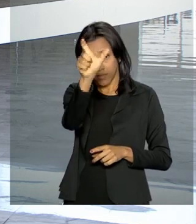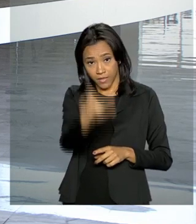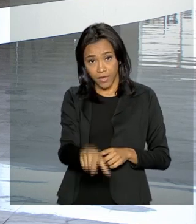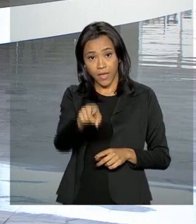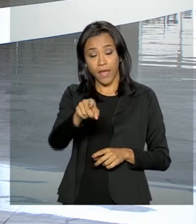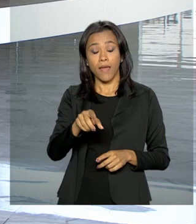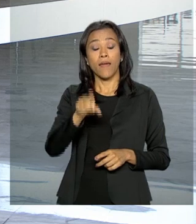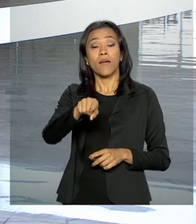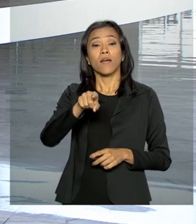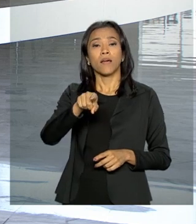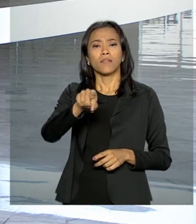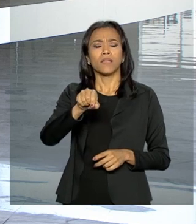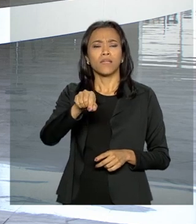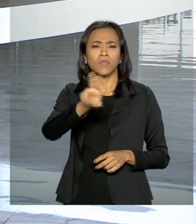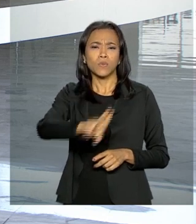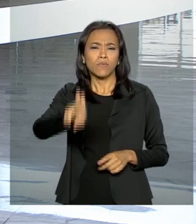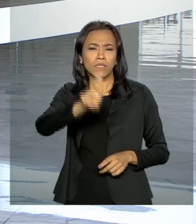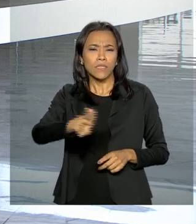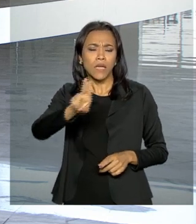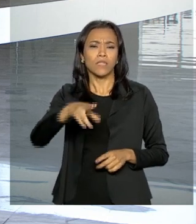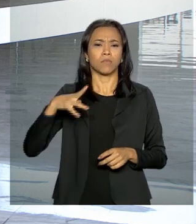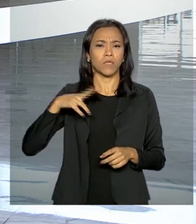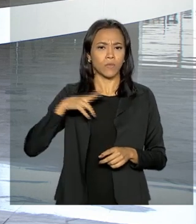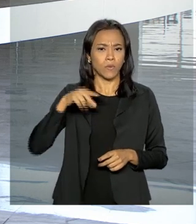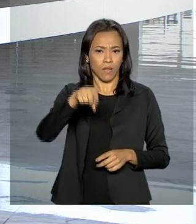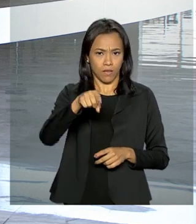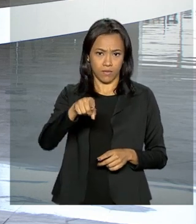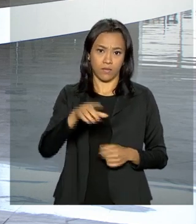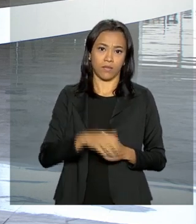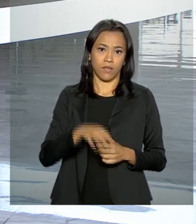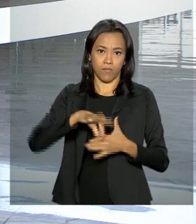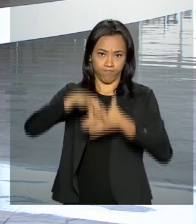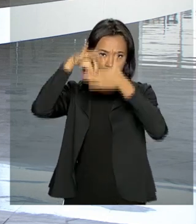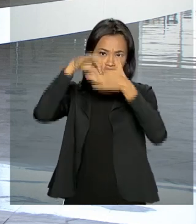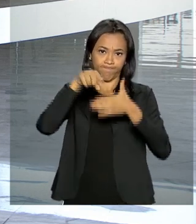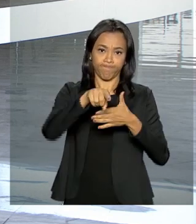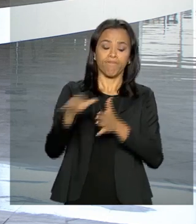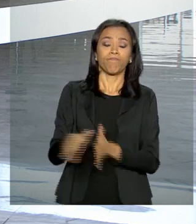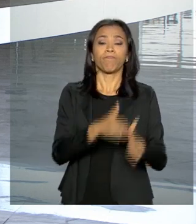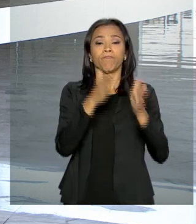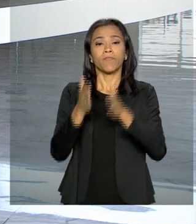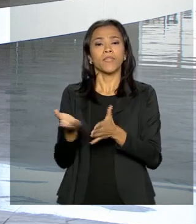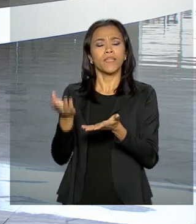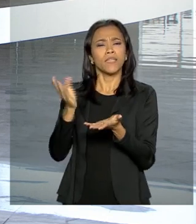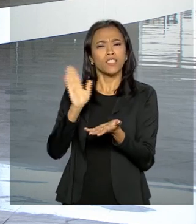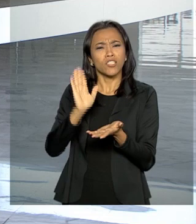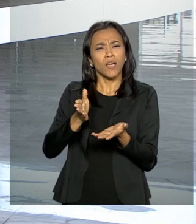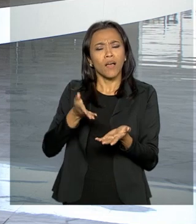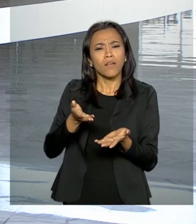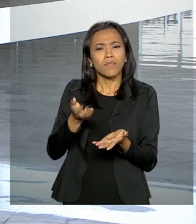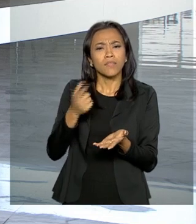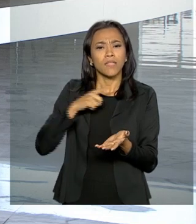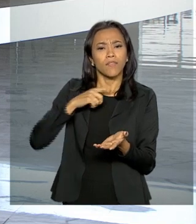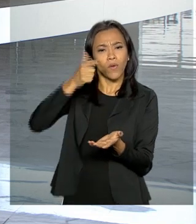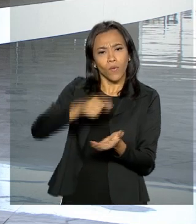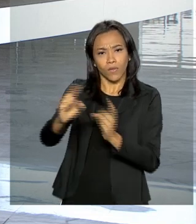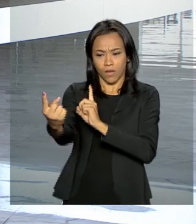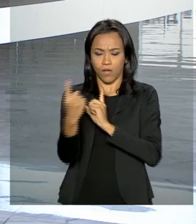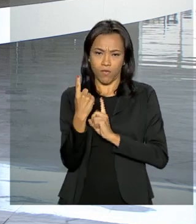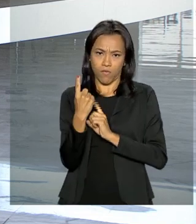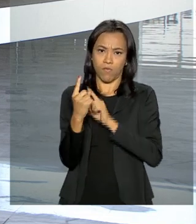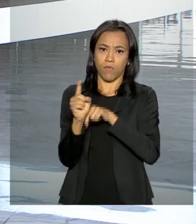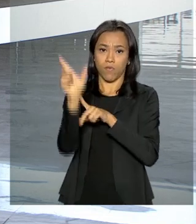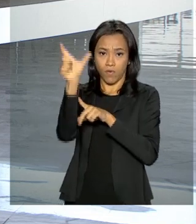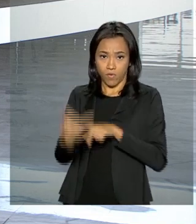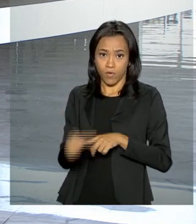Universidades Particulares. E agora, no fim da manhã, o presidente Jair Bolsonaro se reuniu com os ministros Fernando Azevedo,